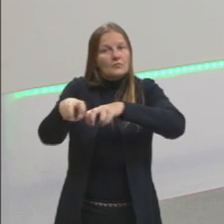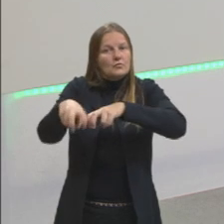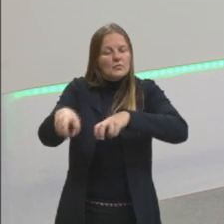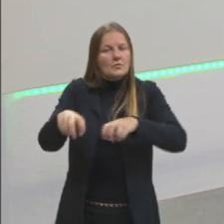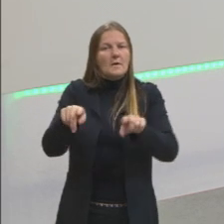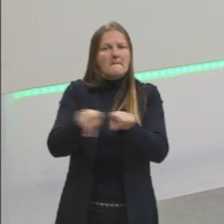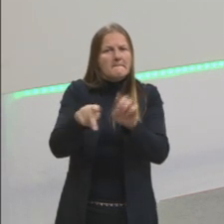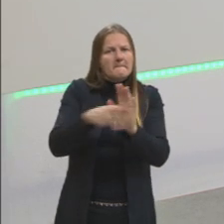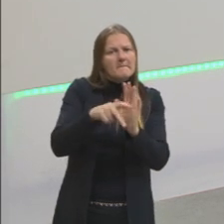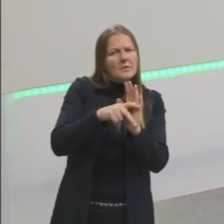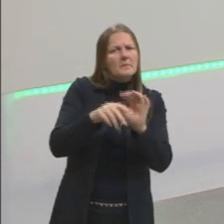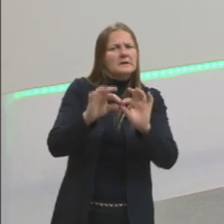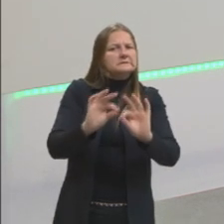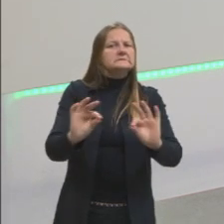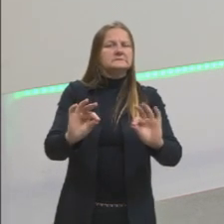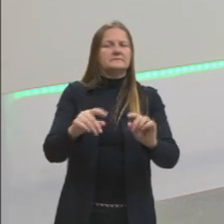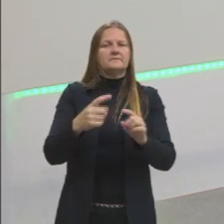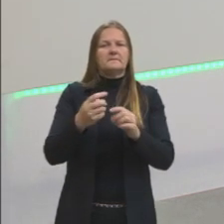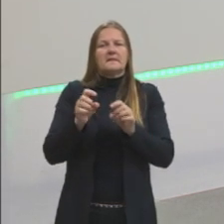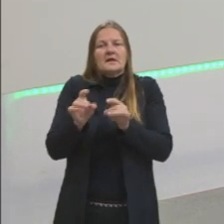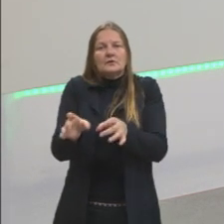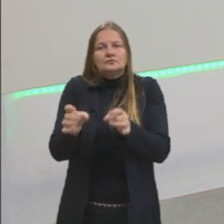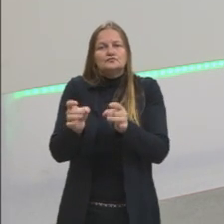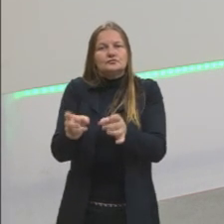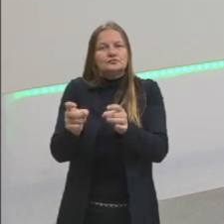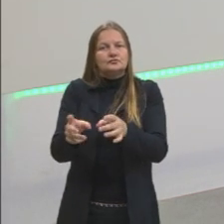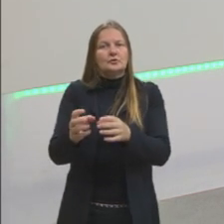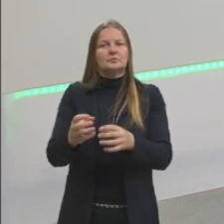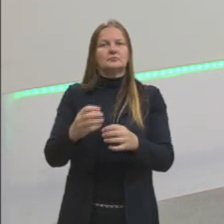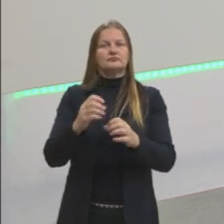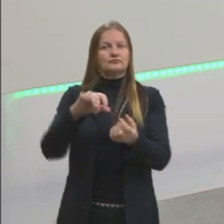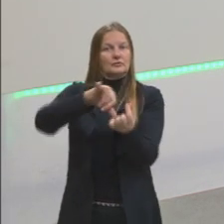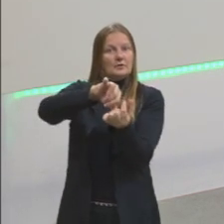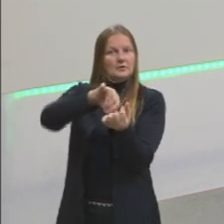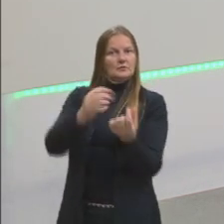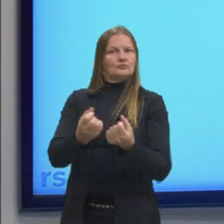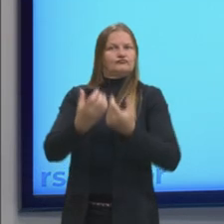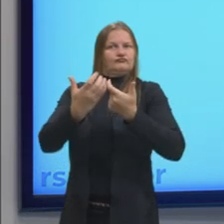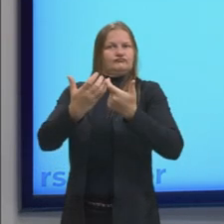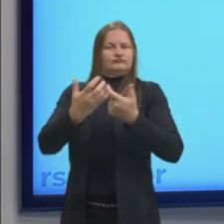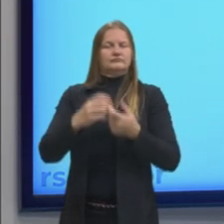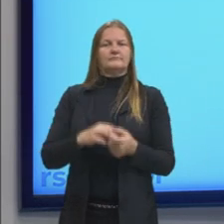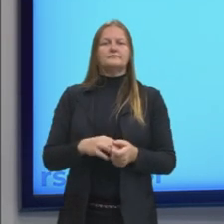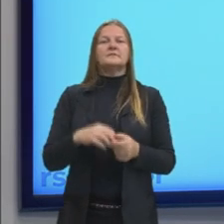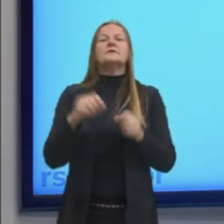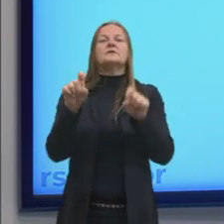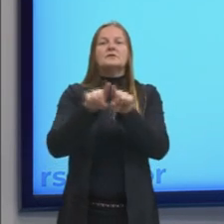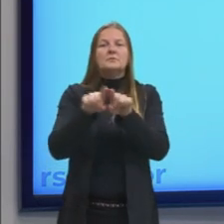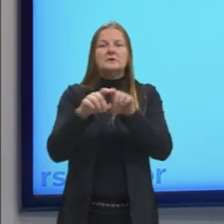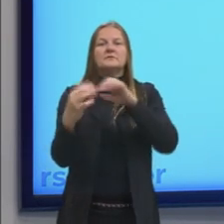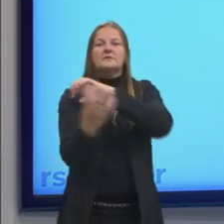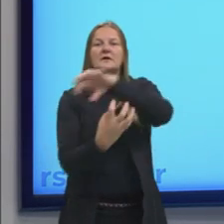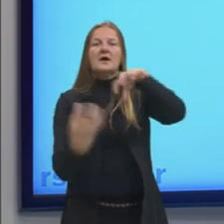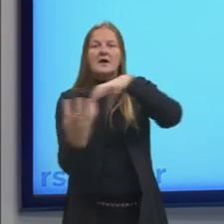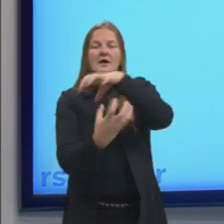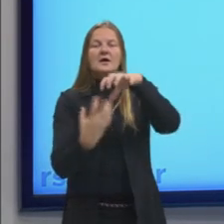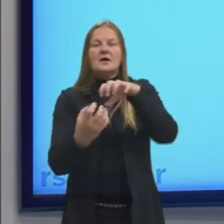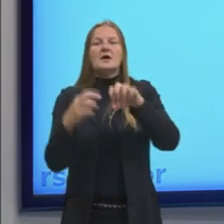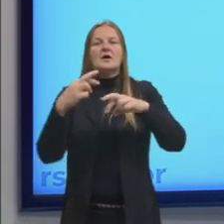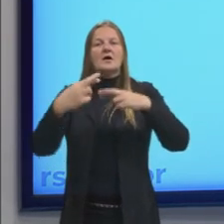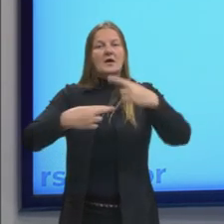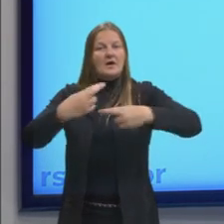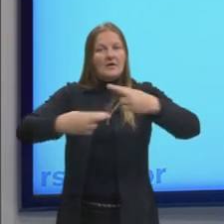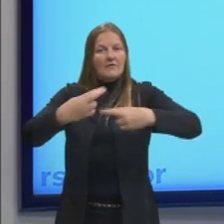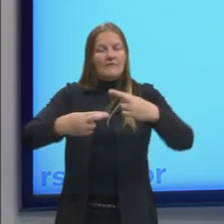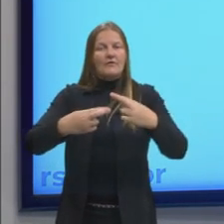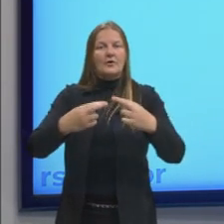Então, com o surgimento do excesso, que vai impulsionar o capitalismo. A reforma protestante, Martinho Lutero, depois se expande